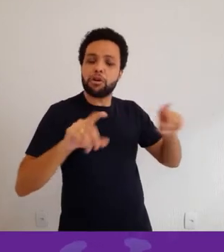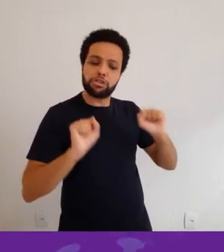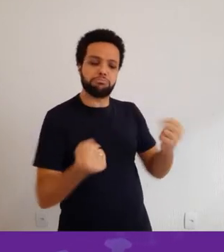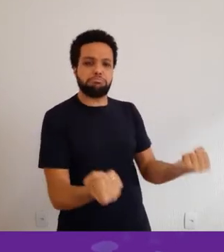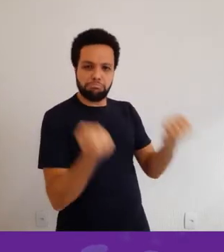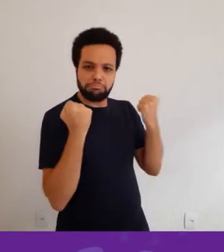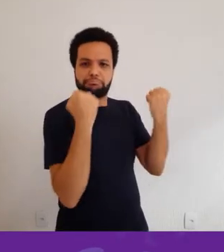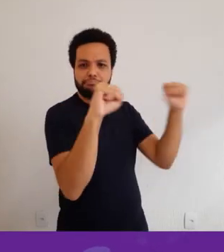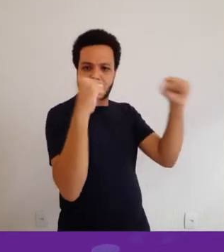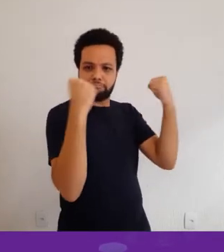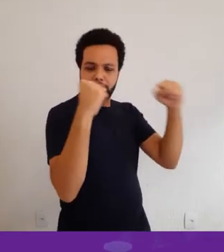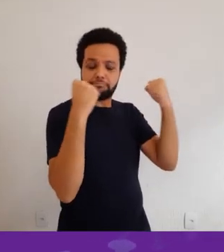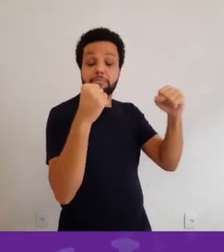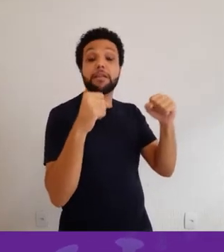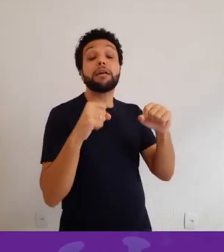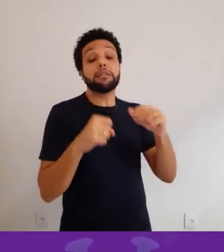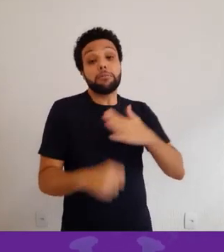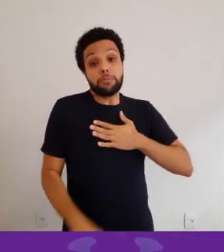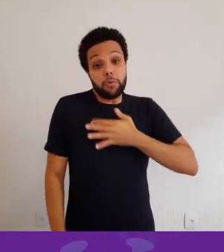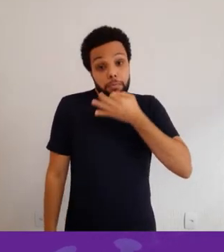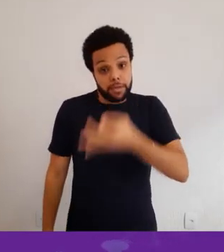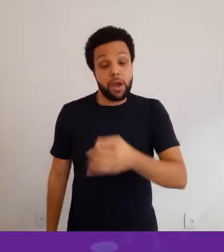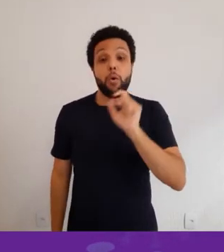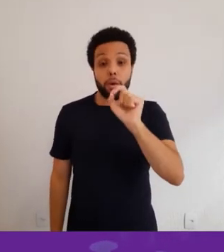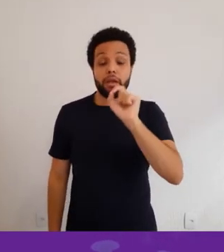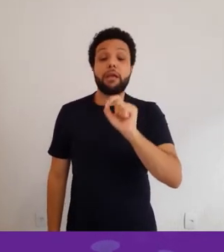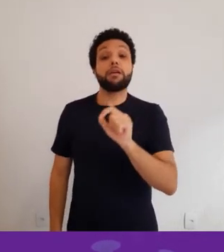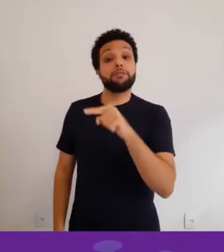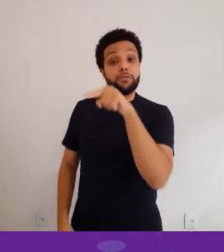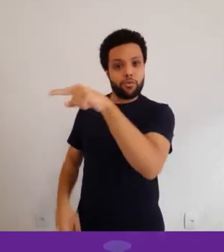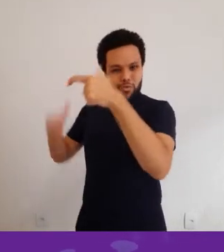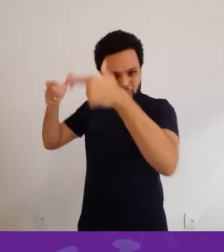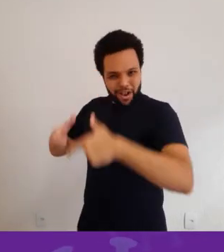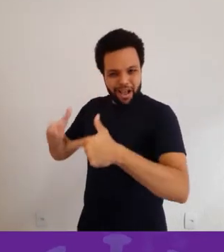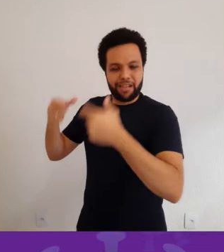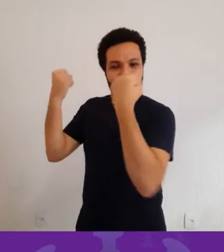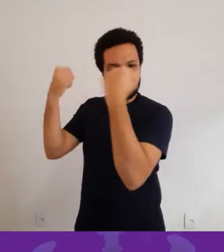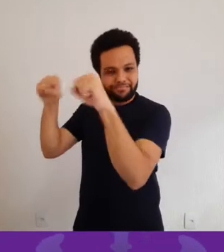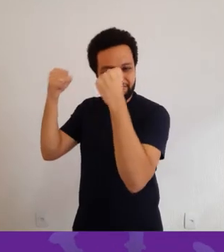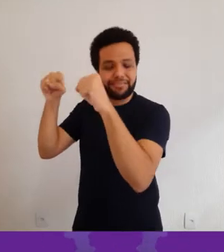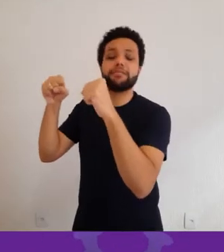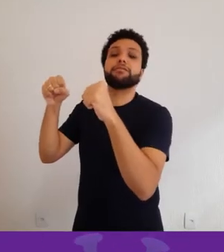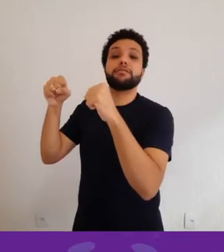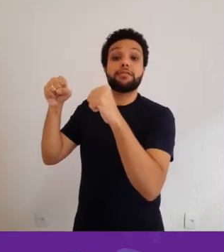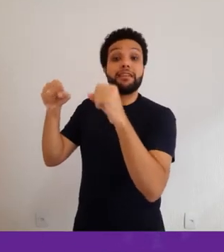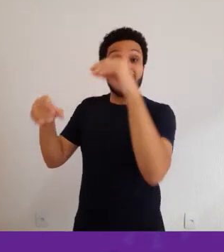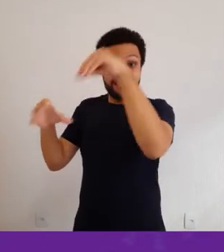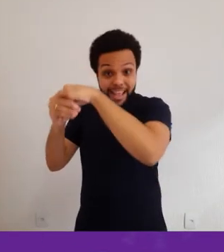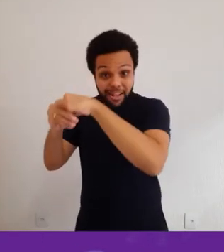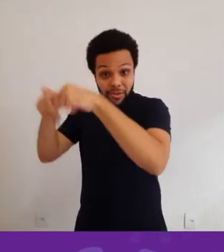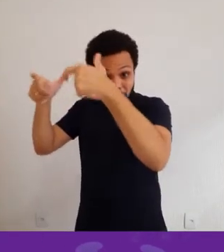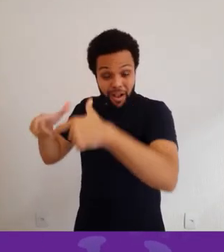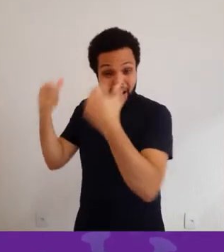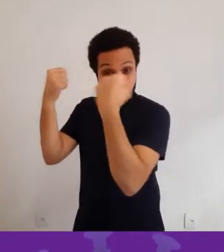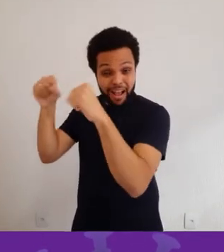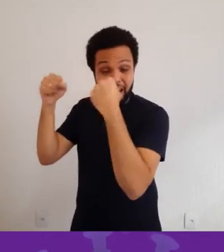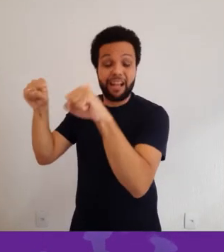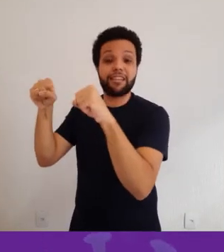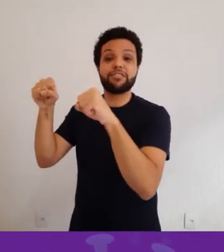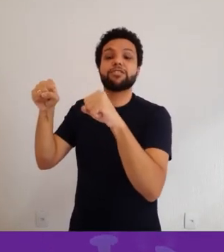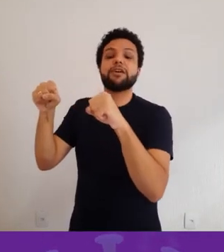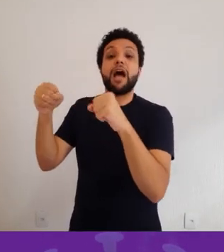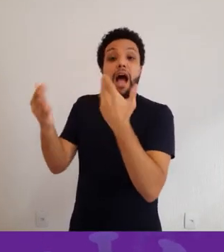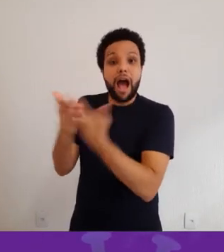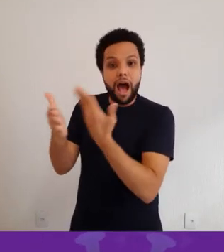sem equipamento. E aí eu sugeriria que as academias, ao invés de oferecerem as aulas tradicionais dentro de